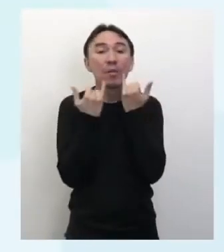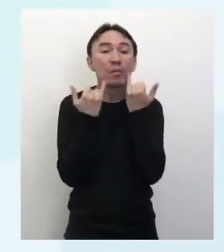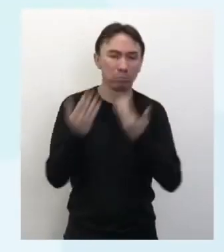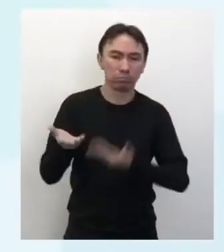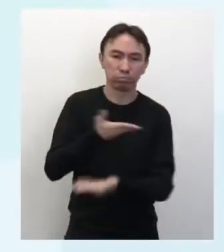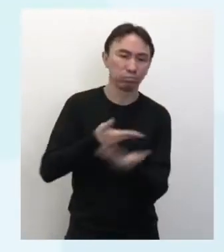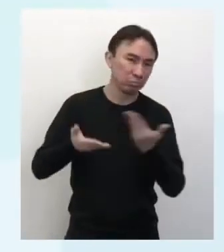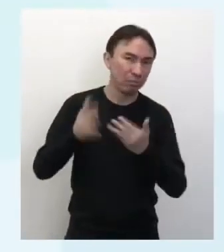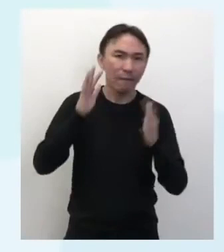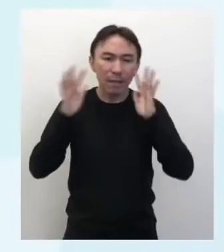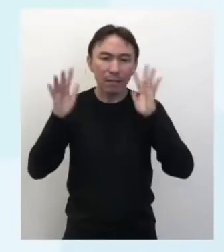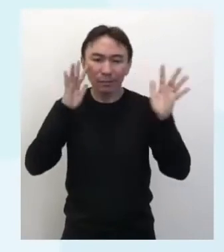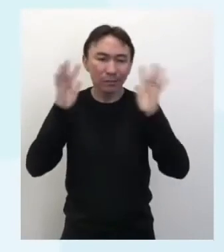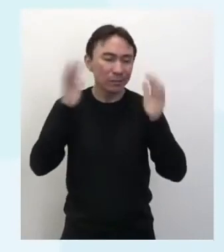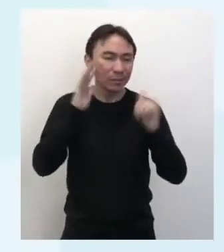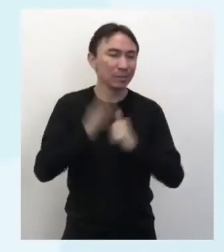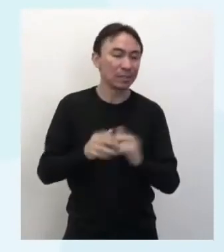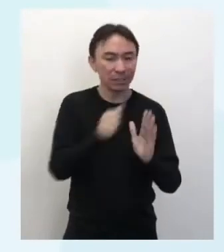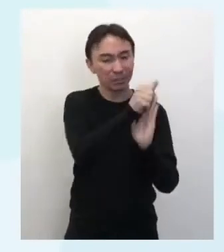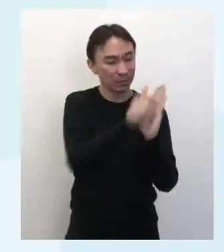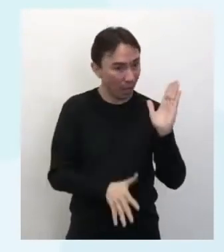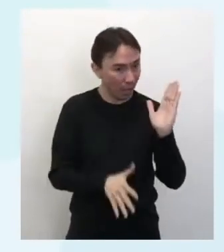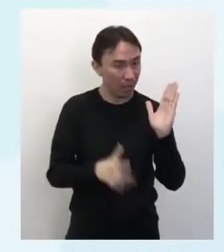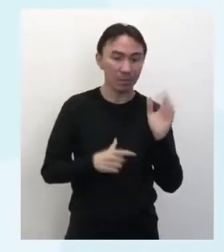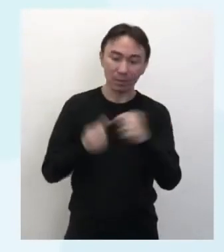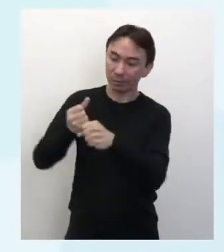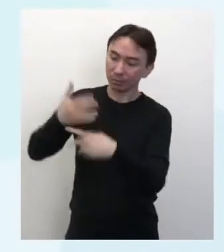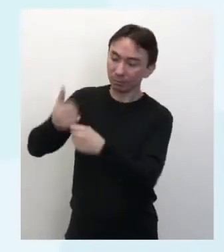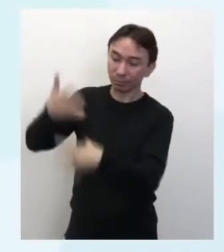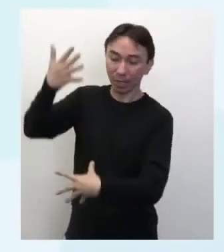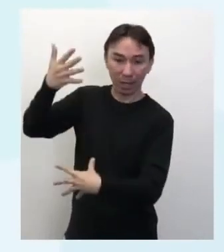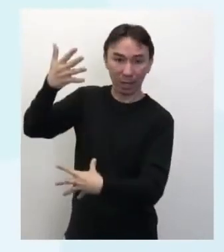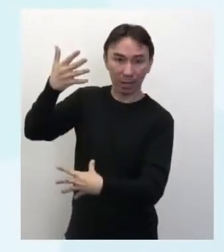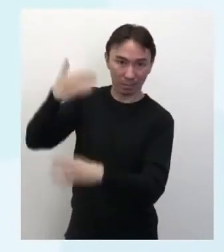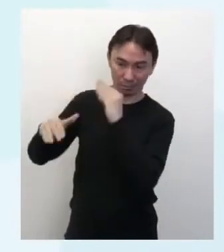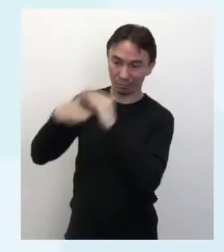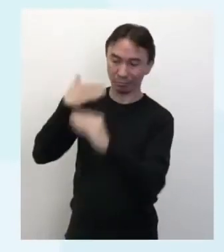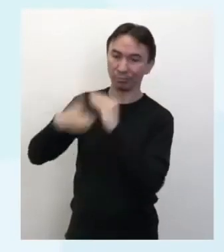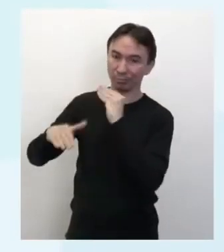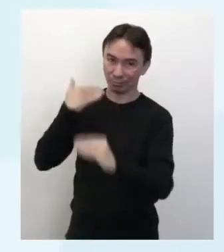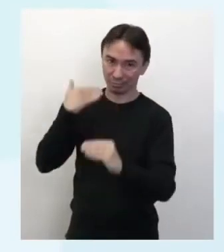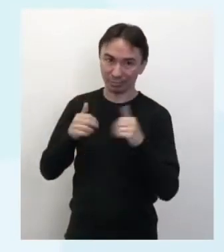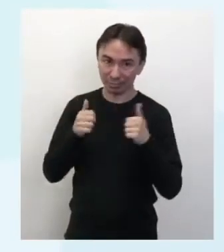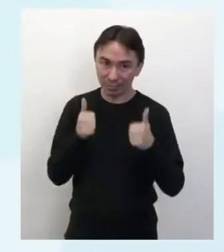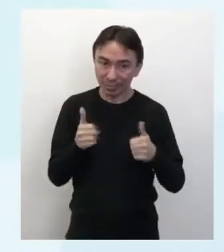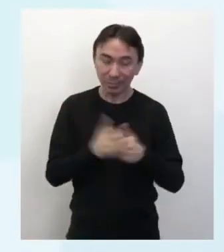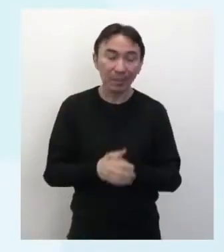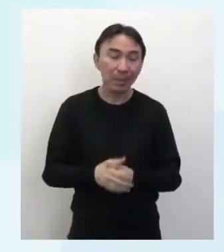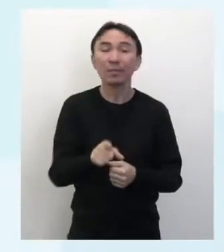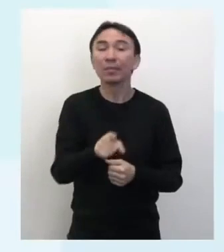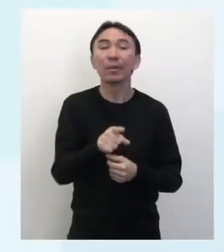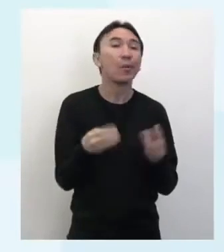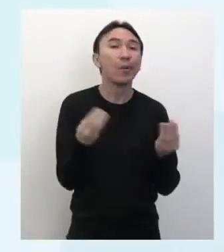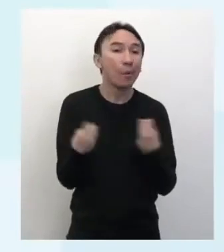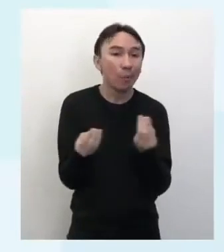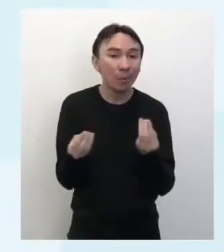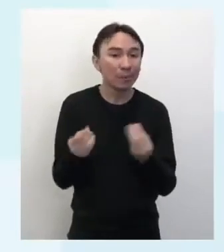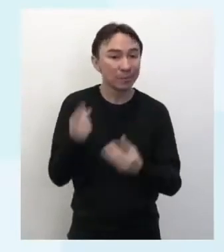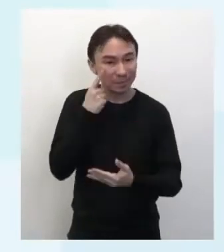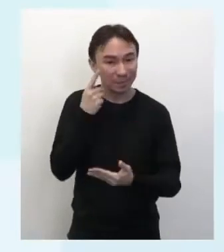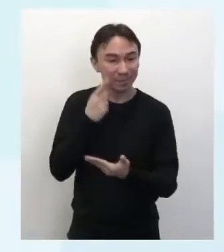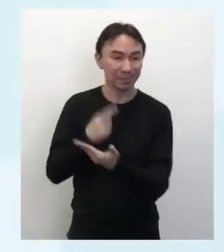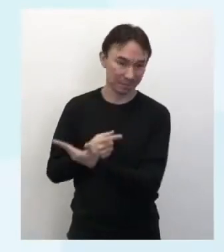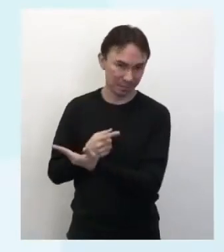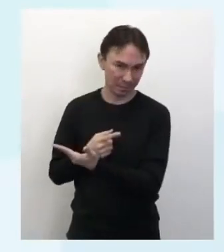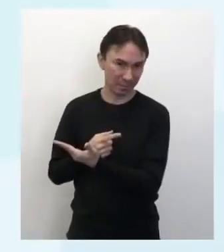atividades, interagir no chat, tá bom? E como que você deve, então, acompanhar esta aula? Tá aí, ó. Então, é bom você